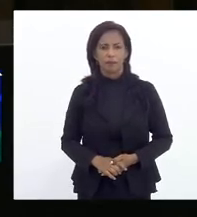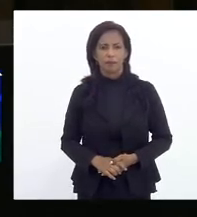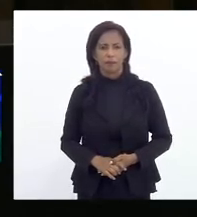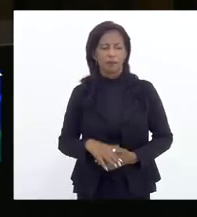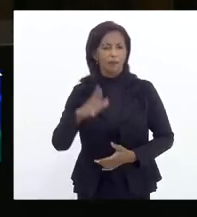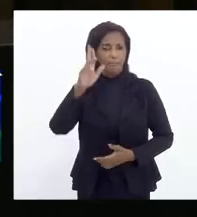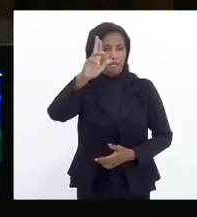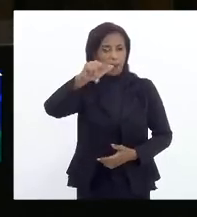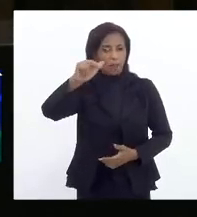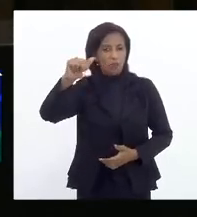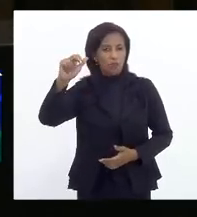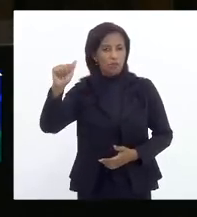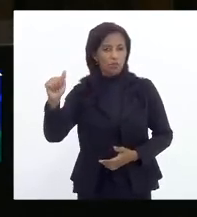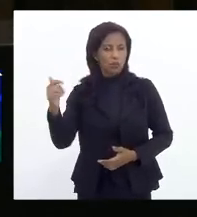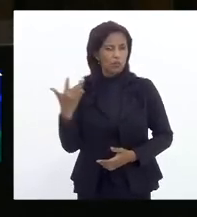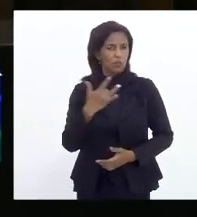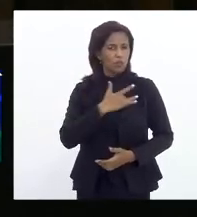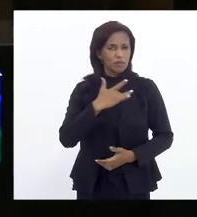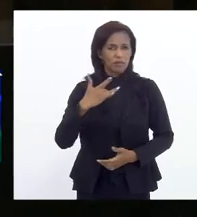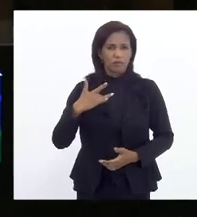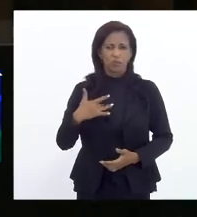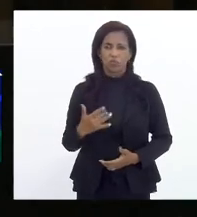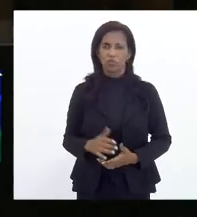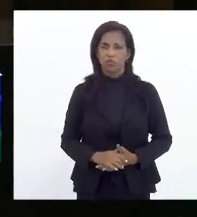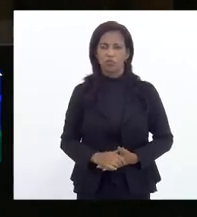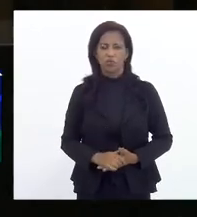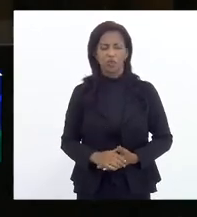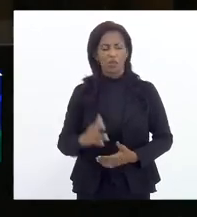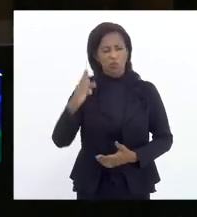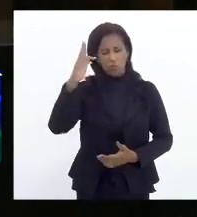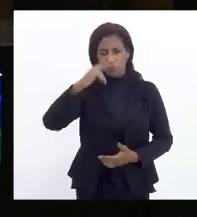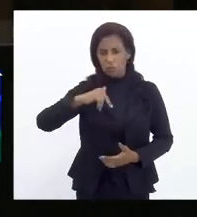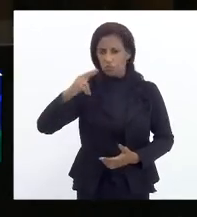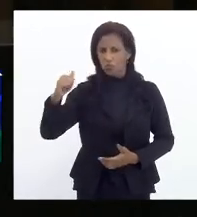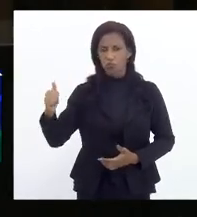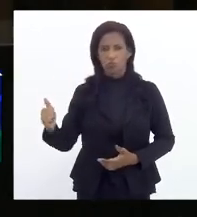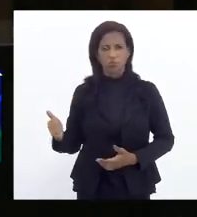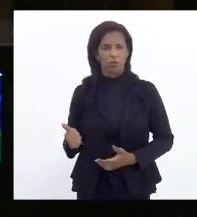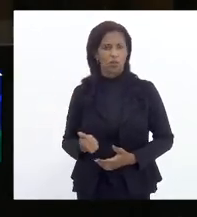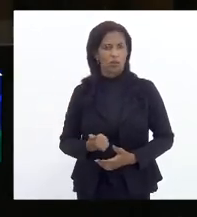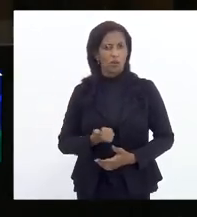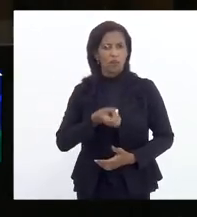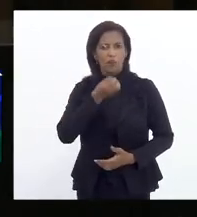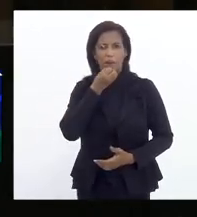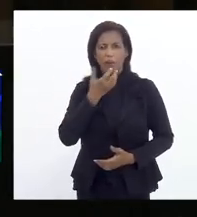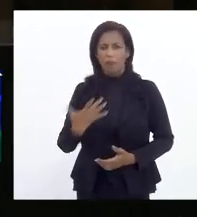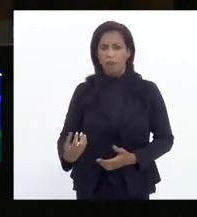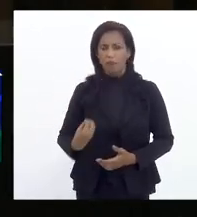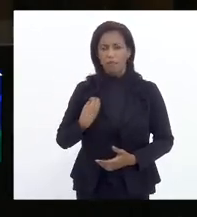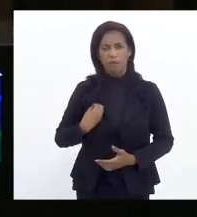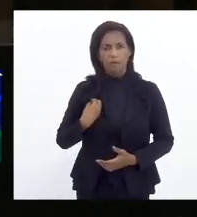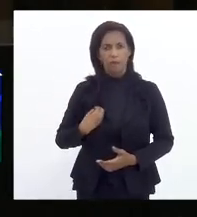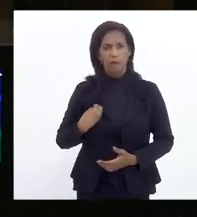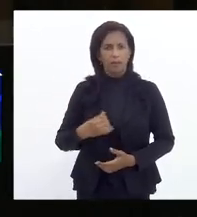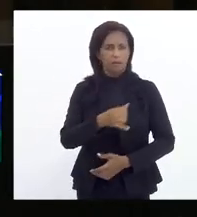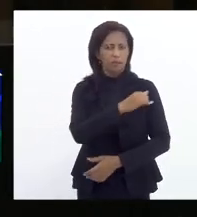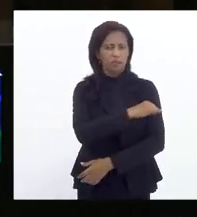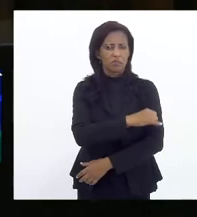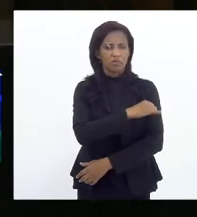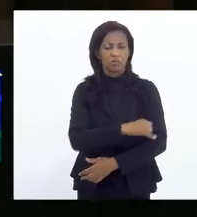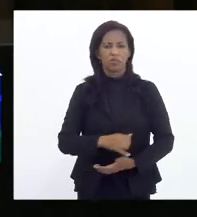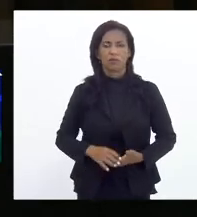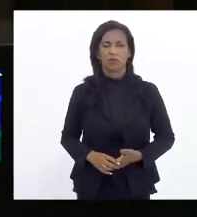Nunca foi por saúde, nunca foi pelo bem dos cidadãos cariocas.